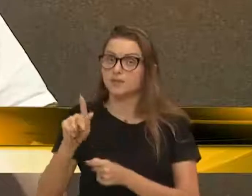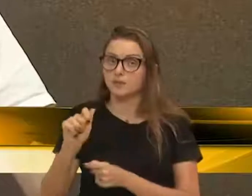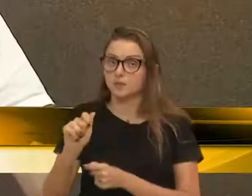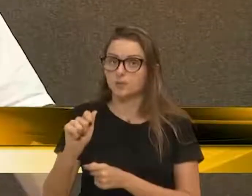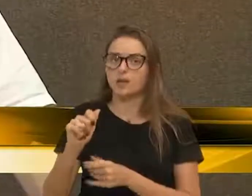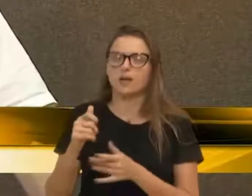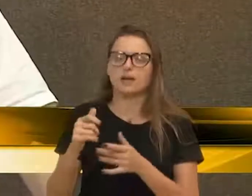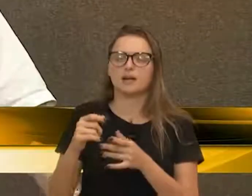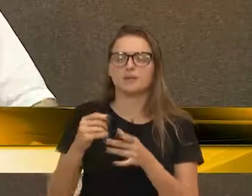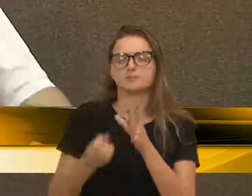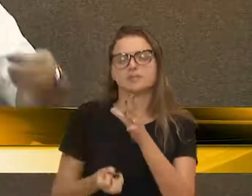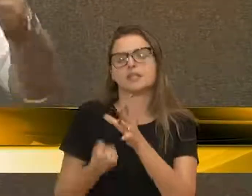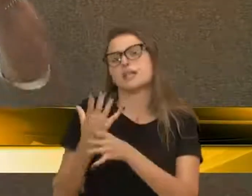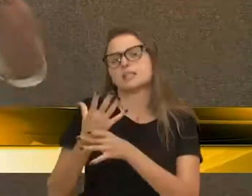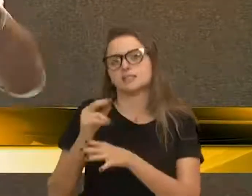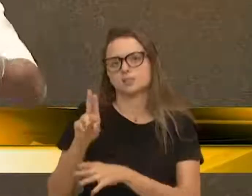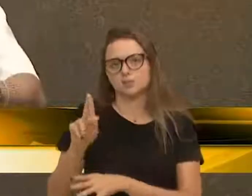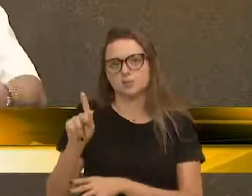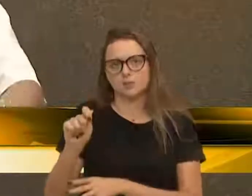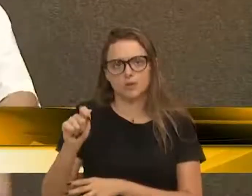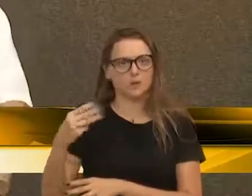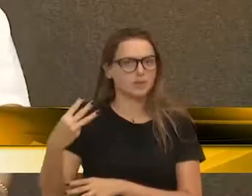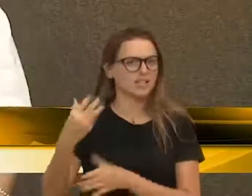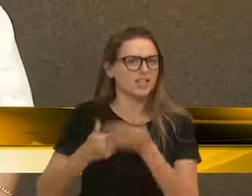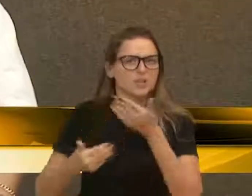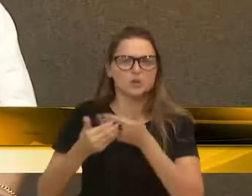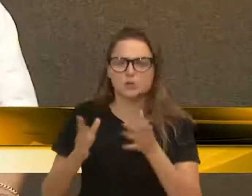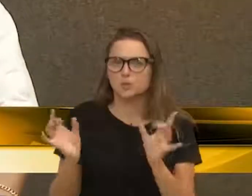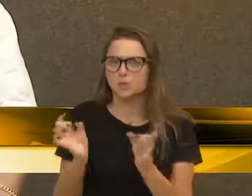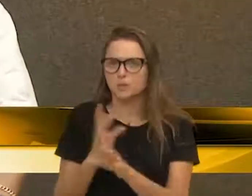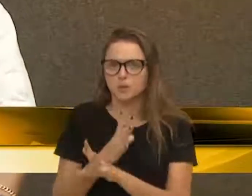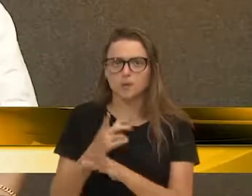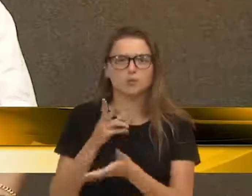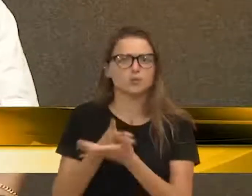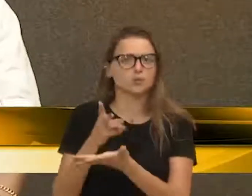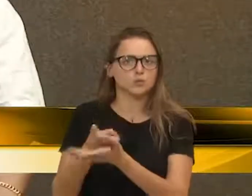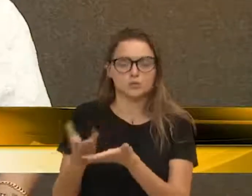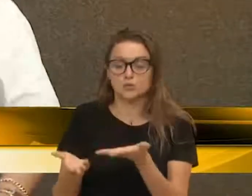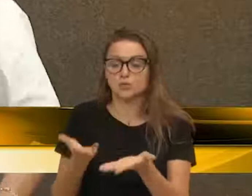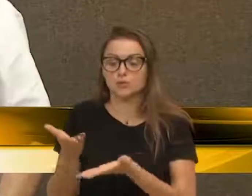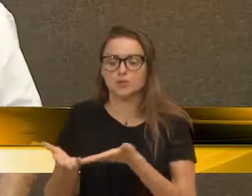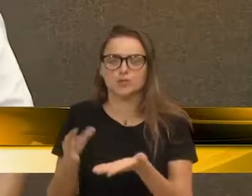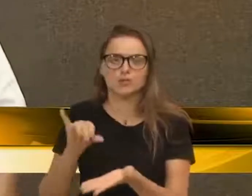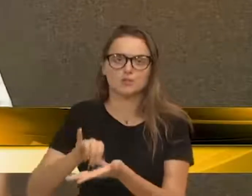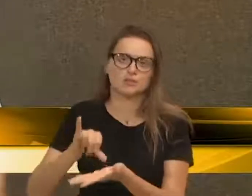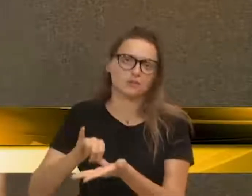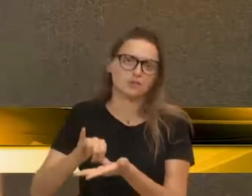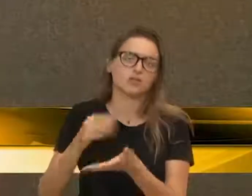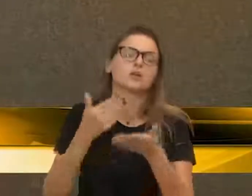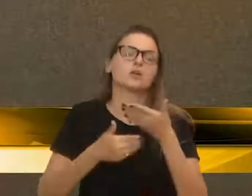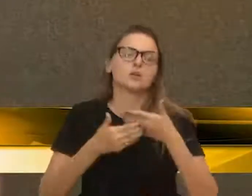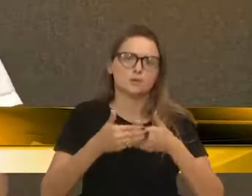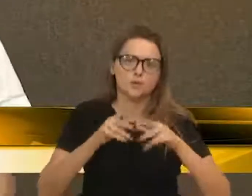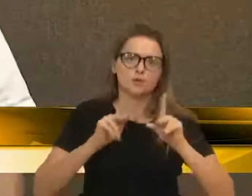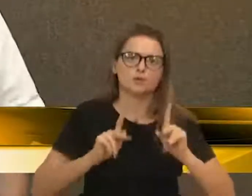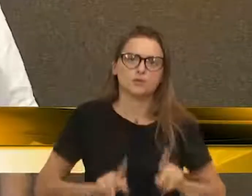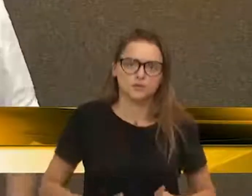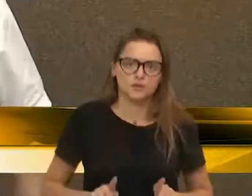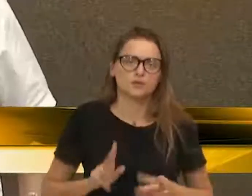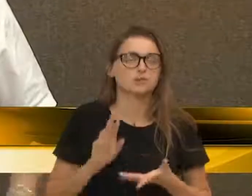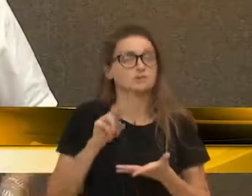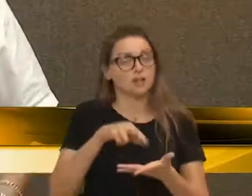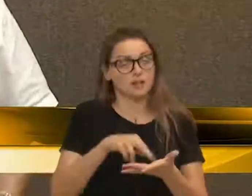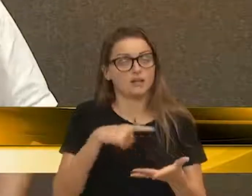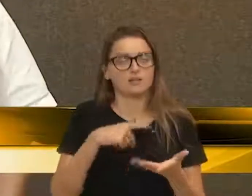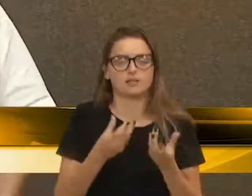numa UPA 3, tudo prontinho, mantendo o atendimento ali no centro. Então, a população é que, na realidade, está